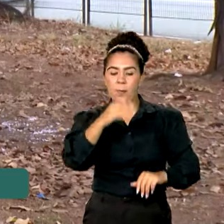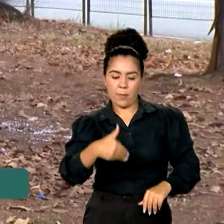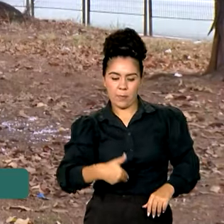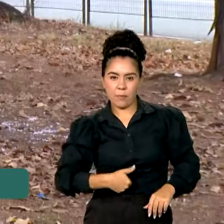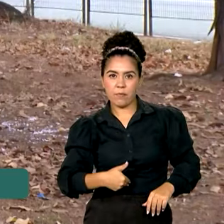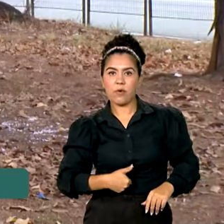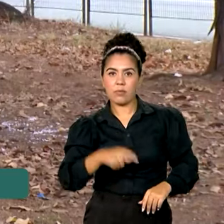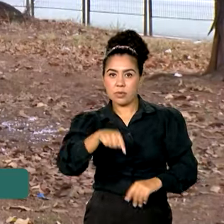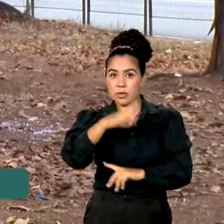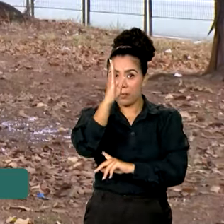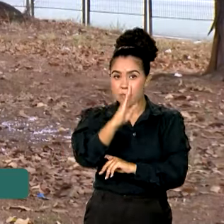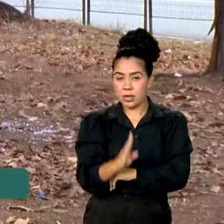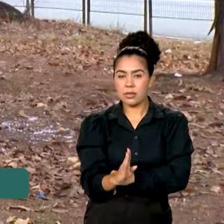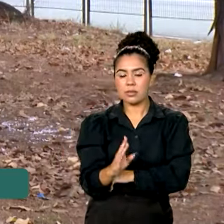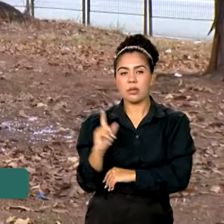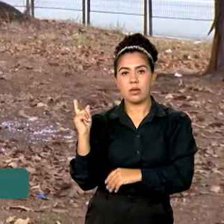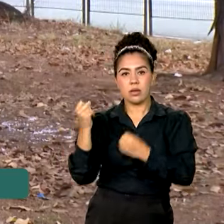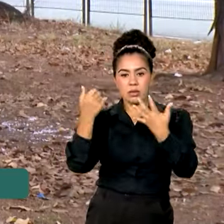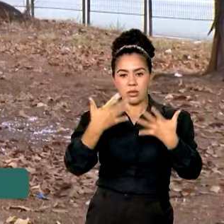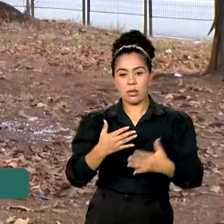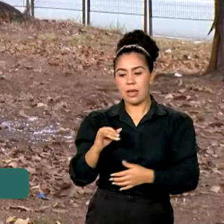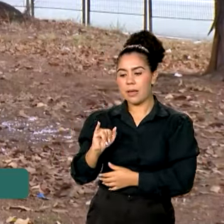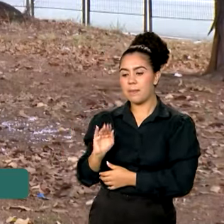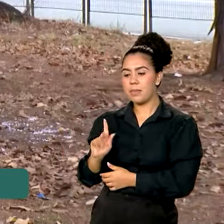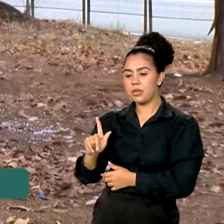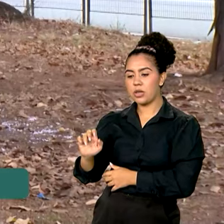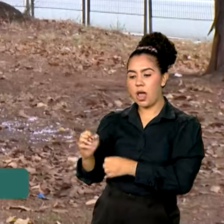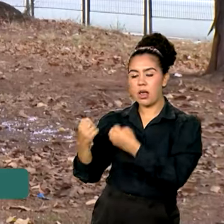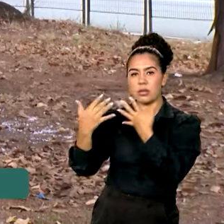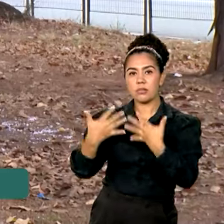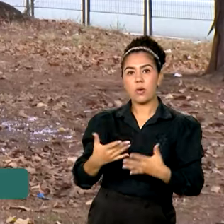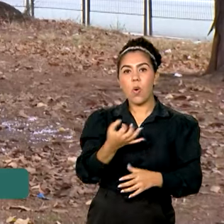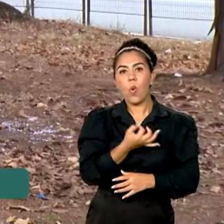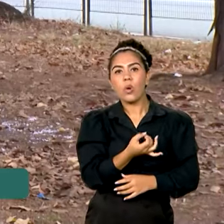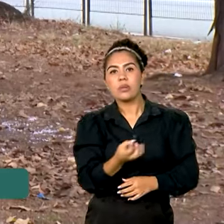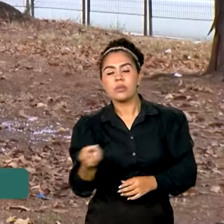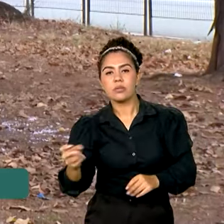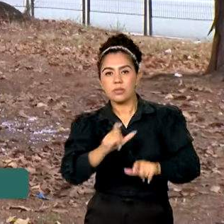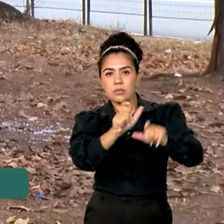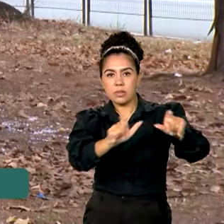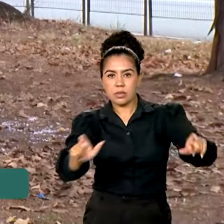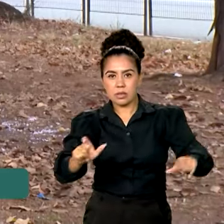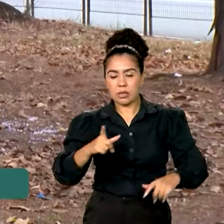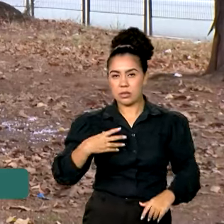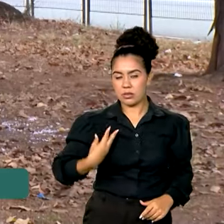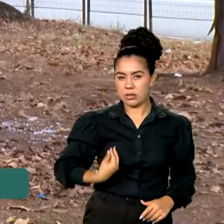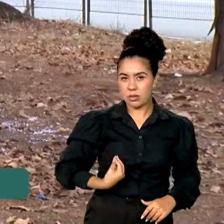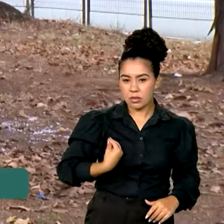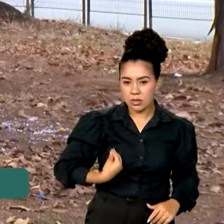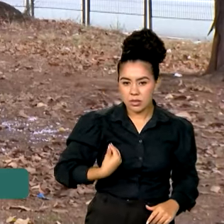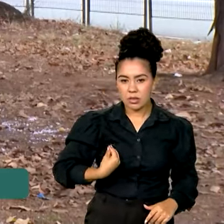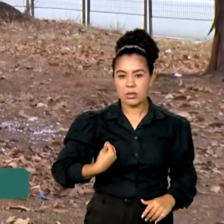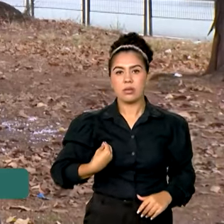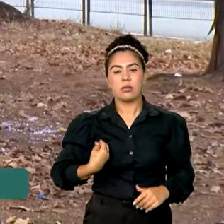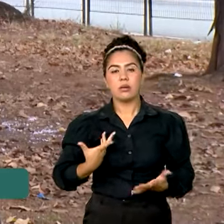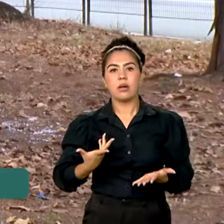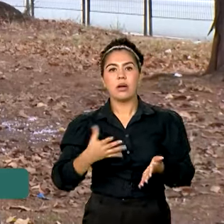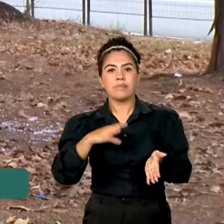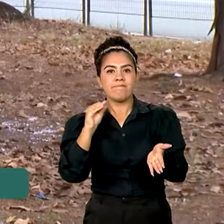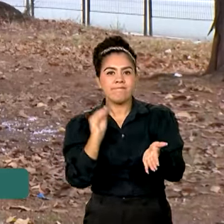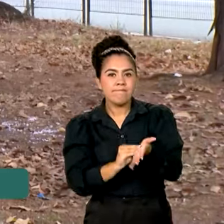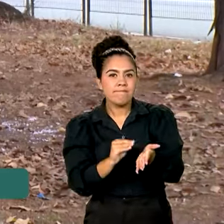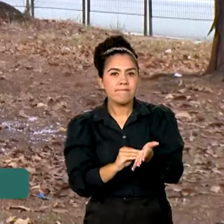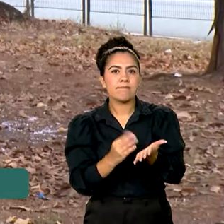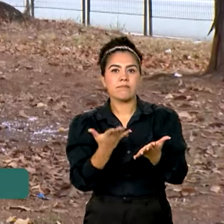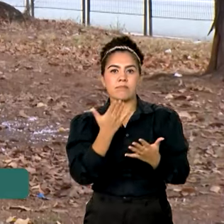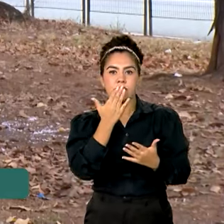do governo Lula, segundo o IBGE, o número de pessoas em situação em insegurança alimentar